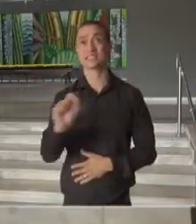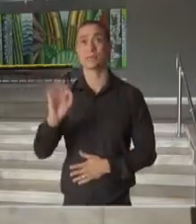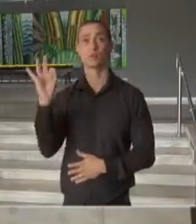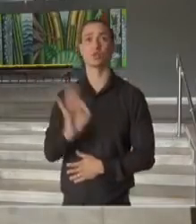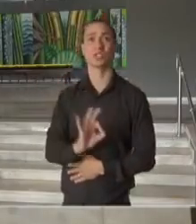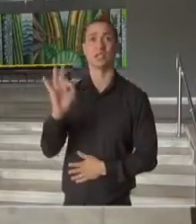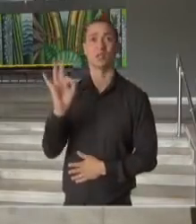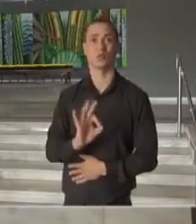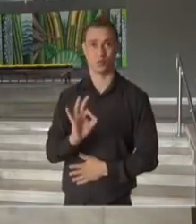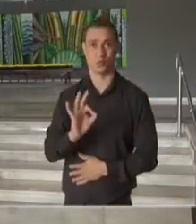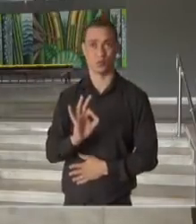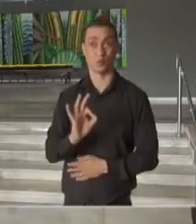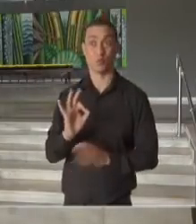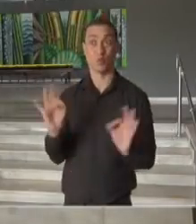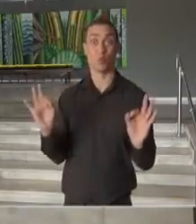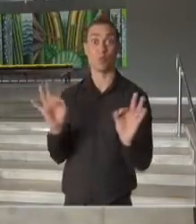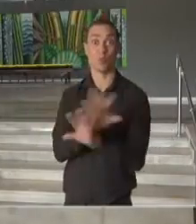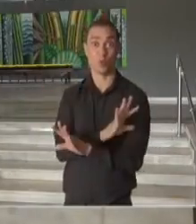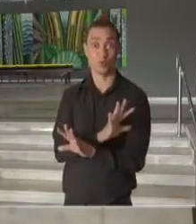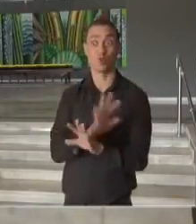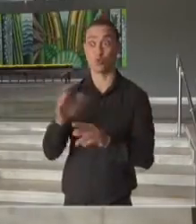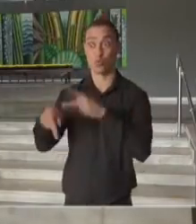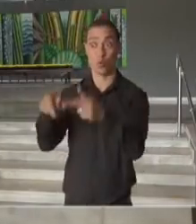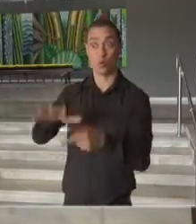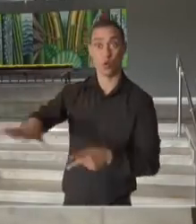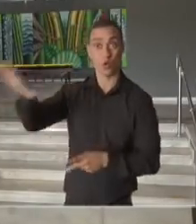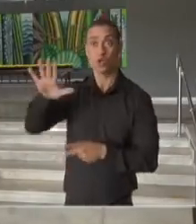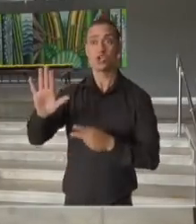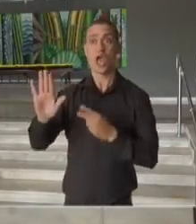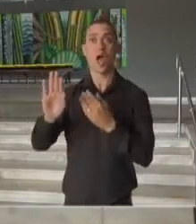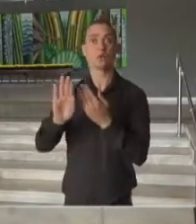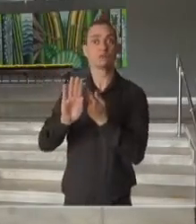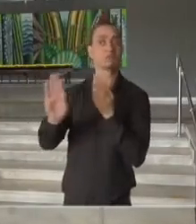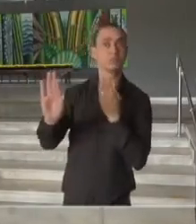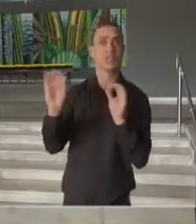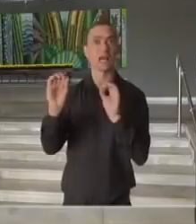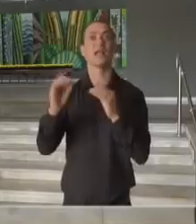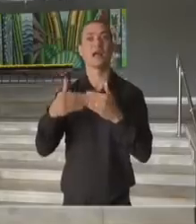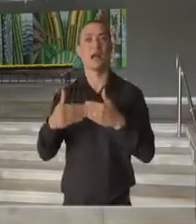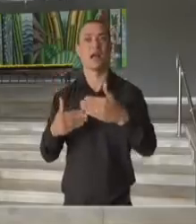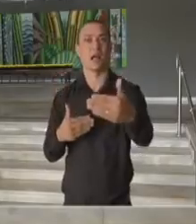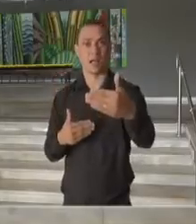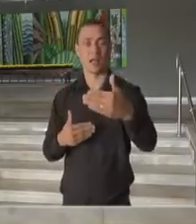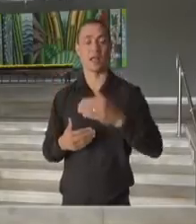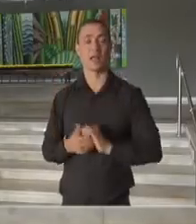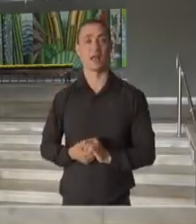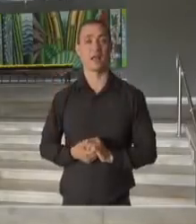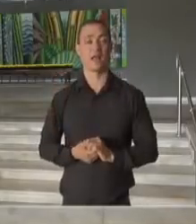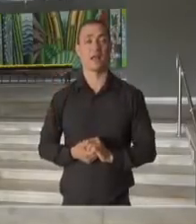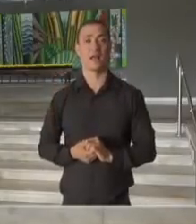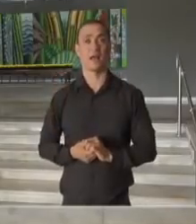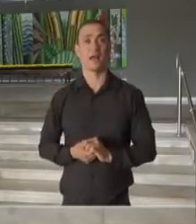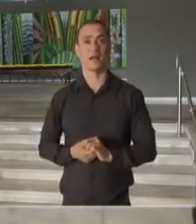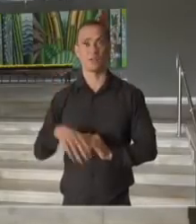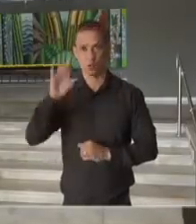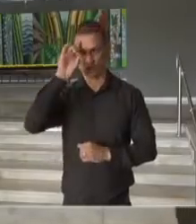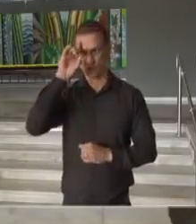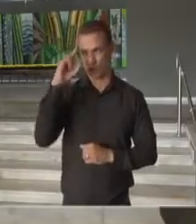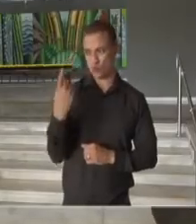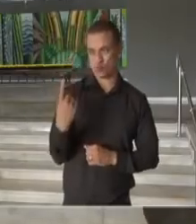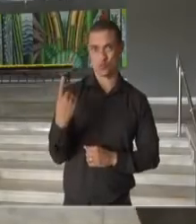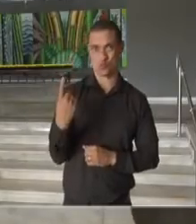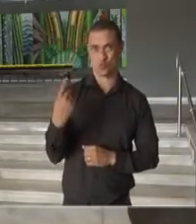da sua ocupação, já sem o distanciamento. A partir agora, governador, dessa, do dia 1º